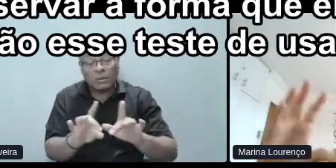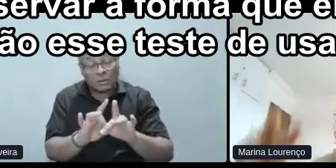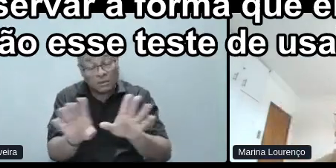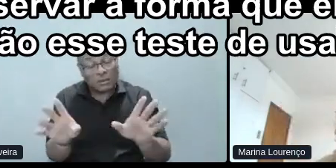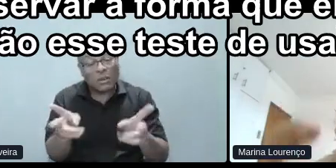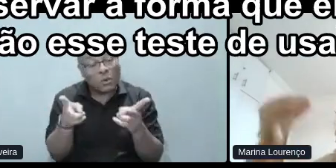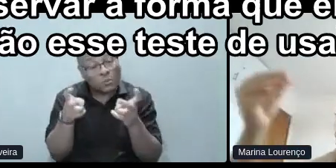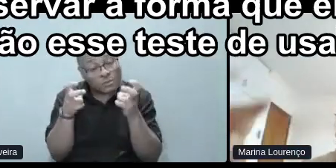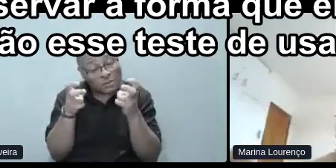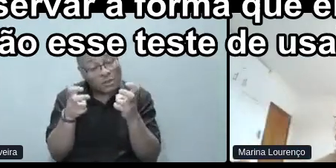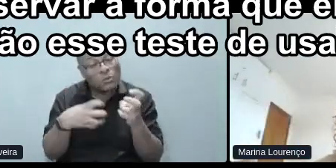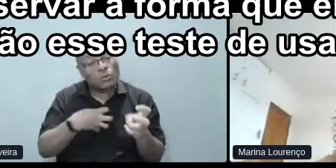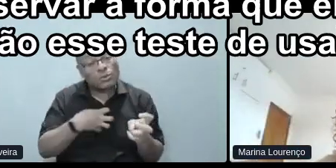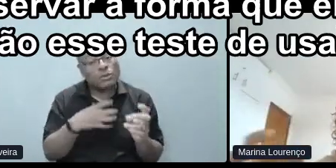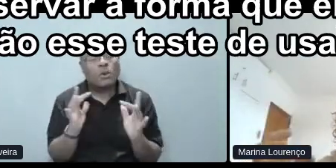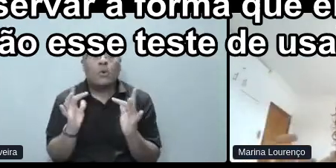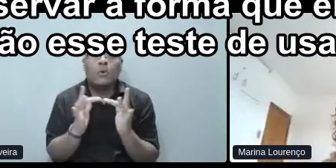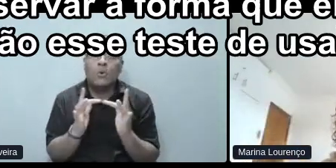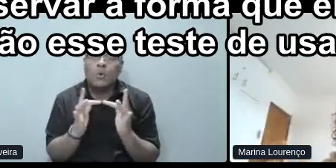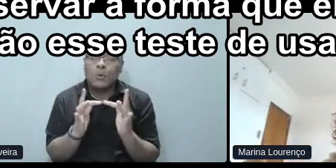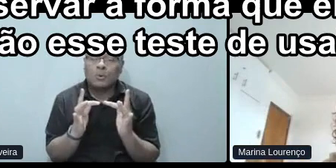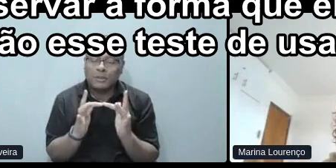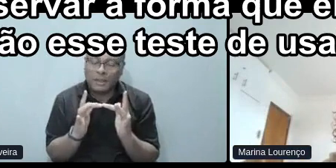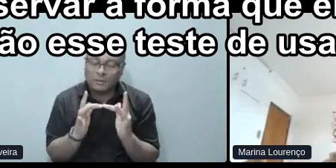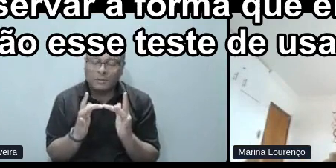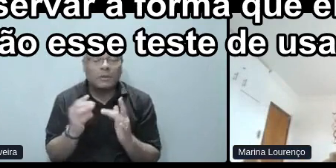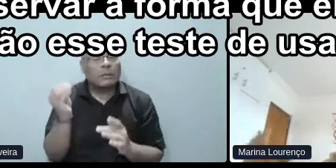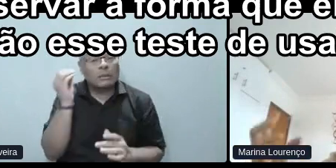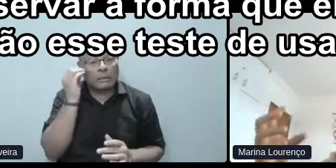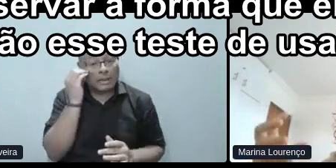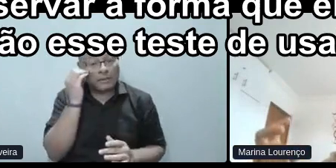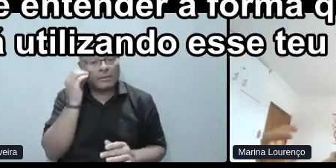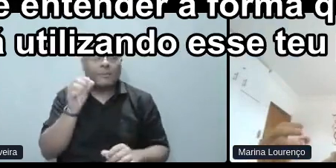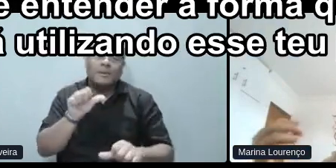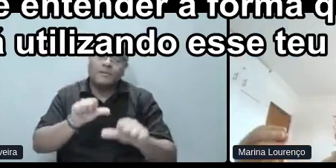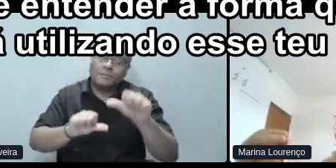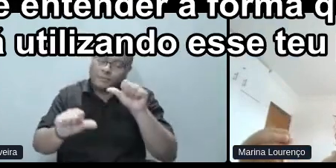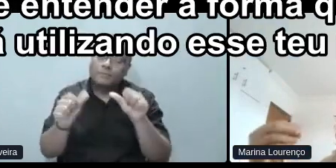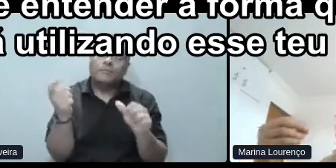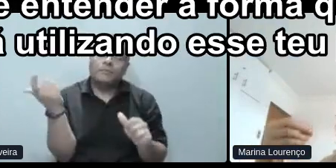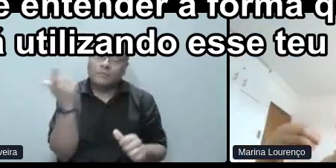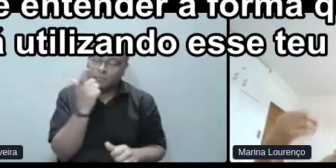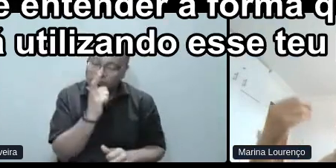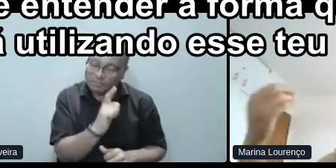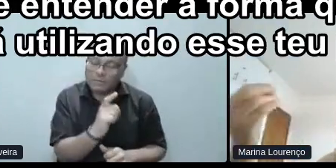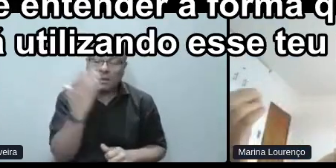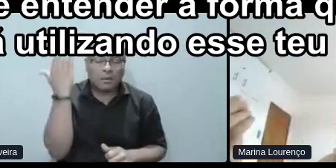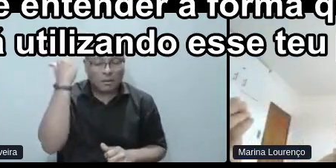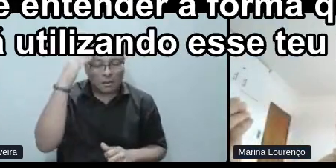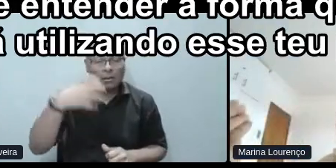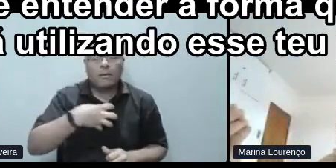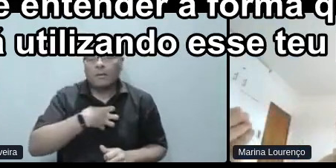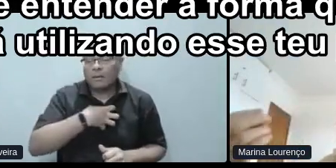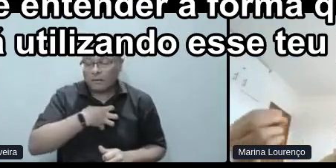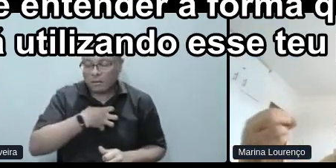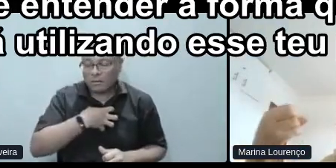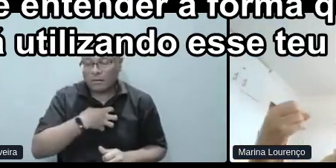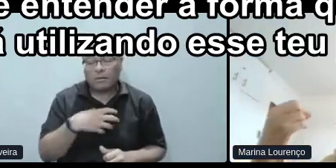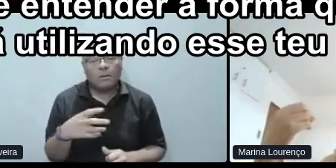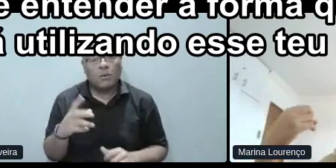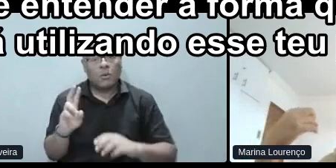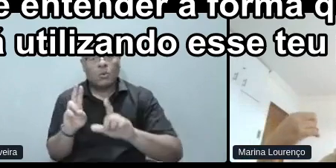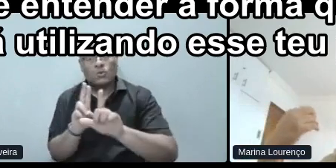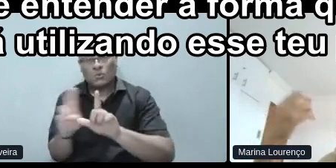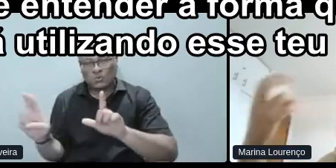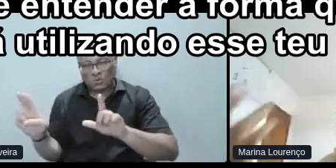observar a forma que ele interage com isso. Então, esse teste de usabilidade, a gente consegue entender a forma que esse usuário, ele